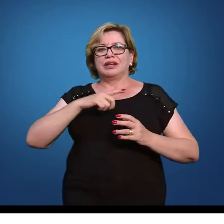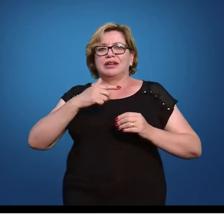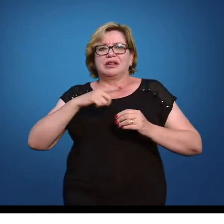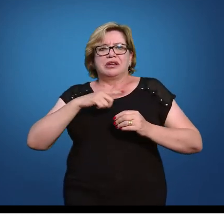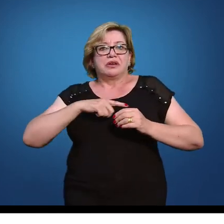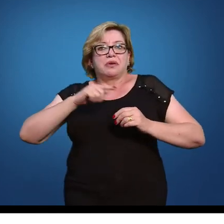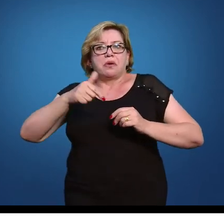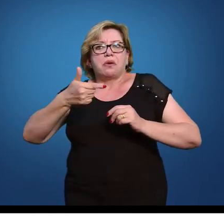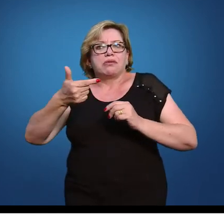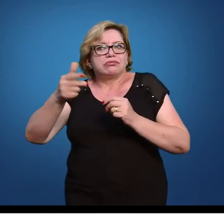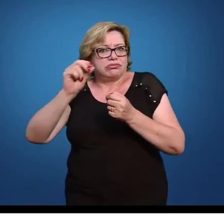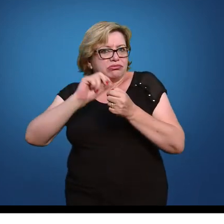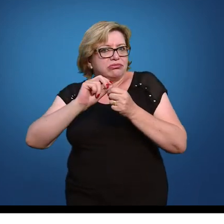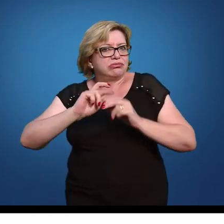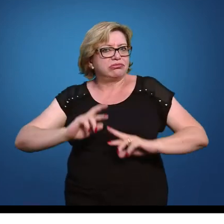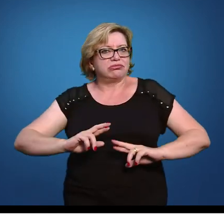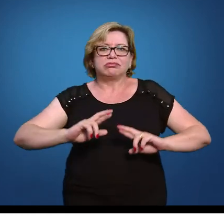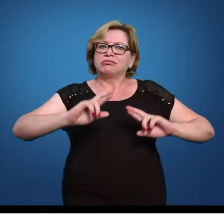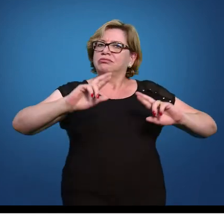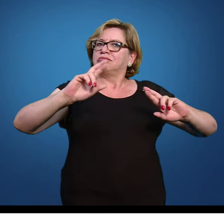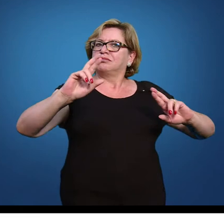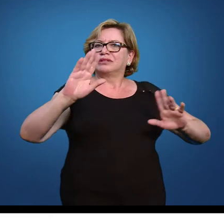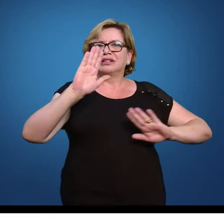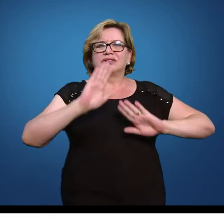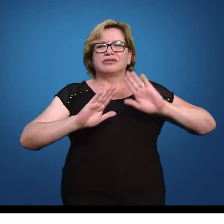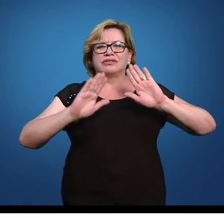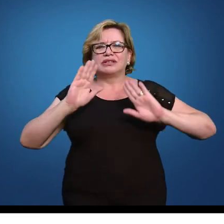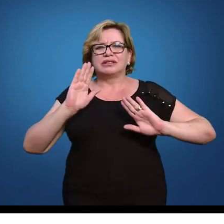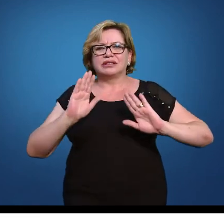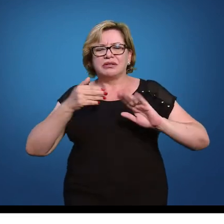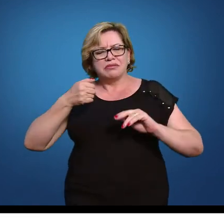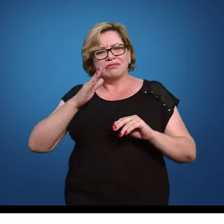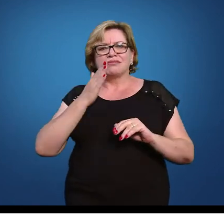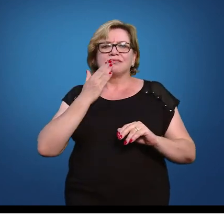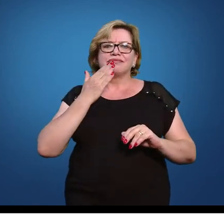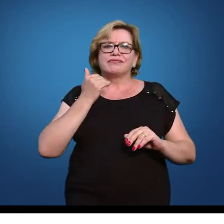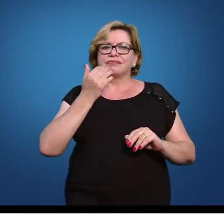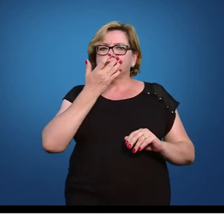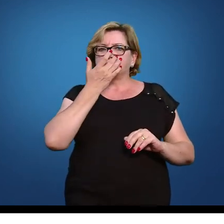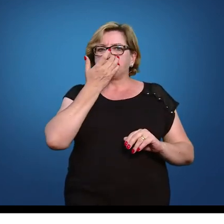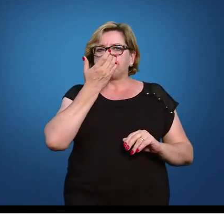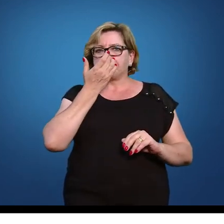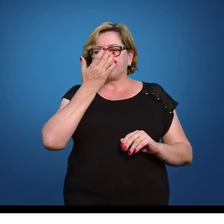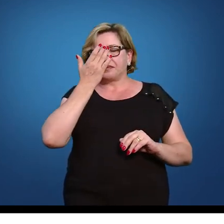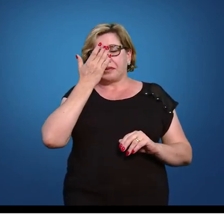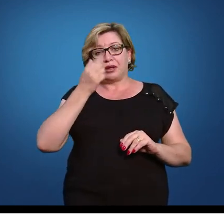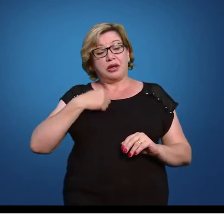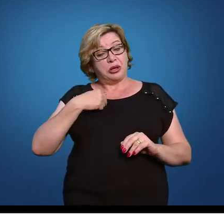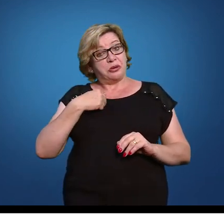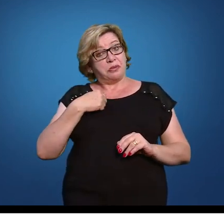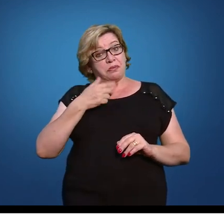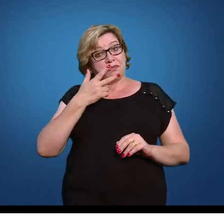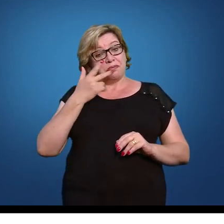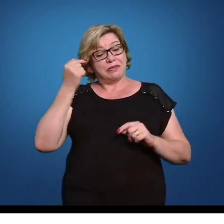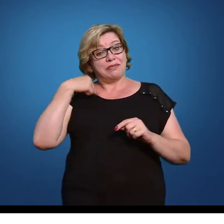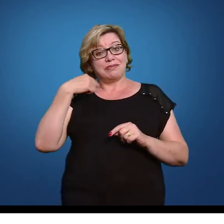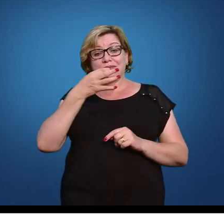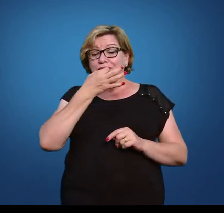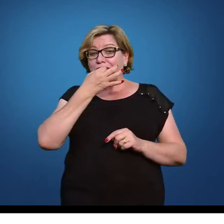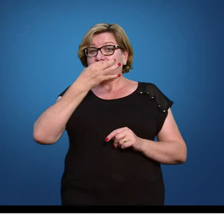tabelas que são construídas de maneira diferente que às vezes fica até alguns acham mais fácil eu particularmente penso que todas